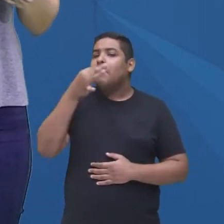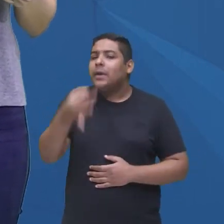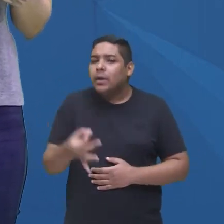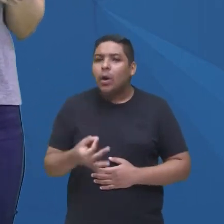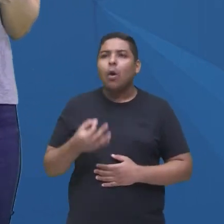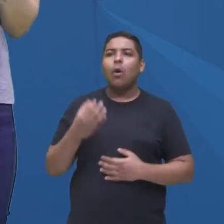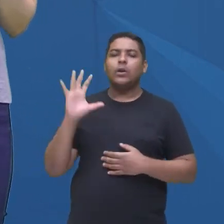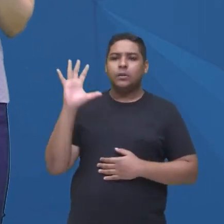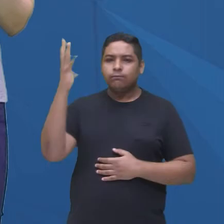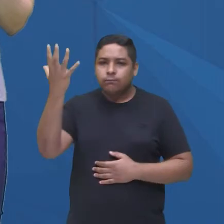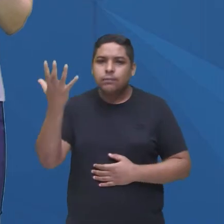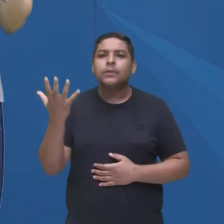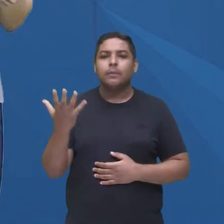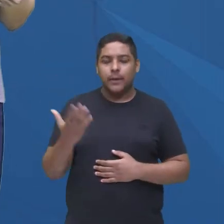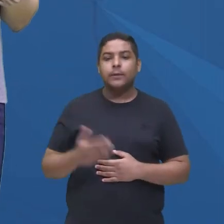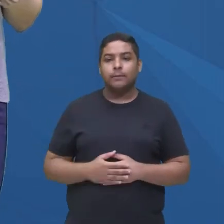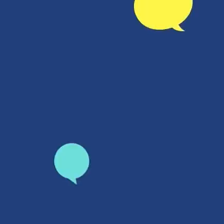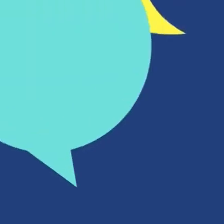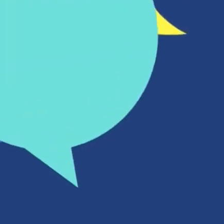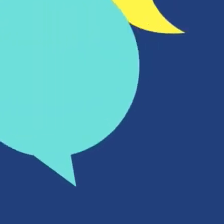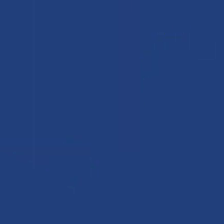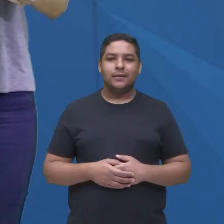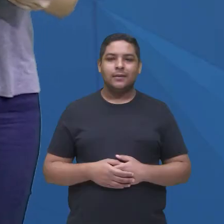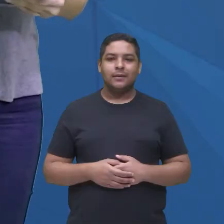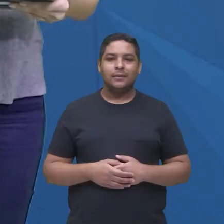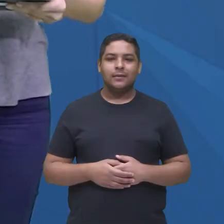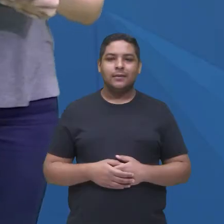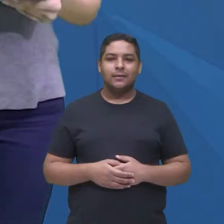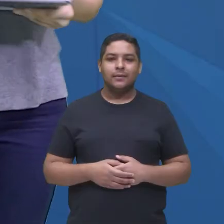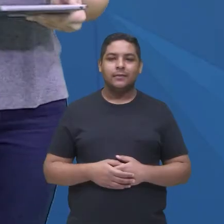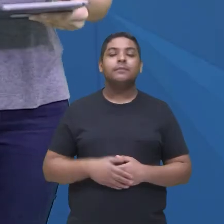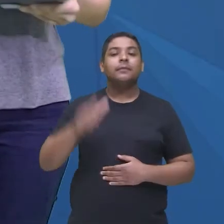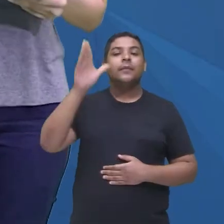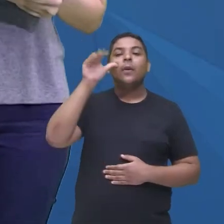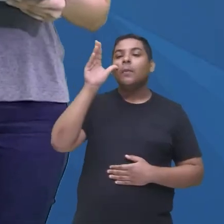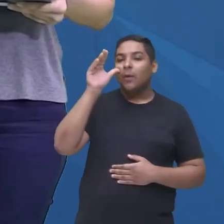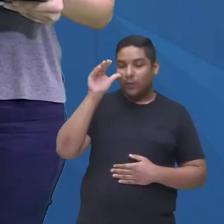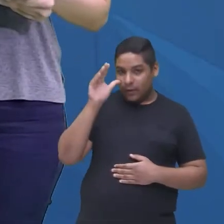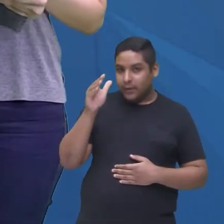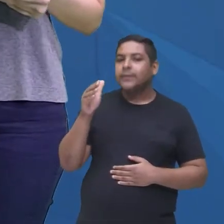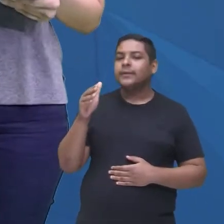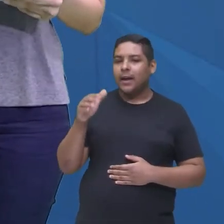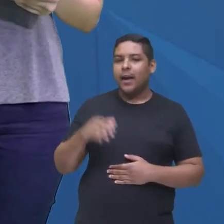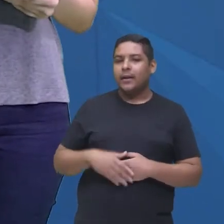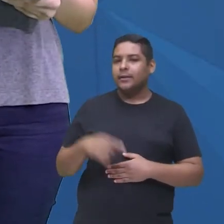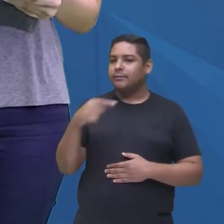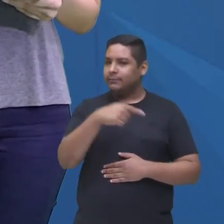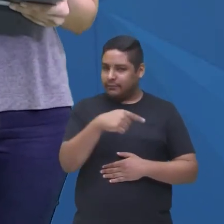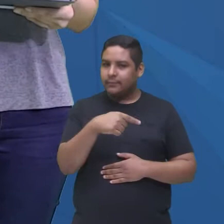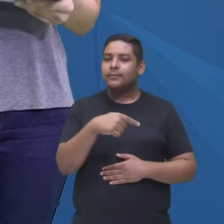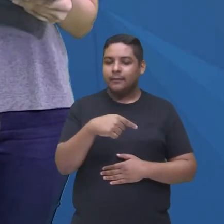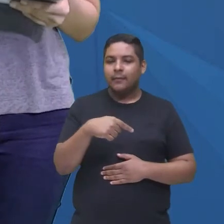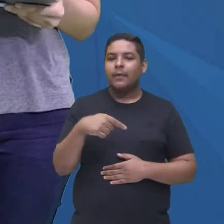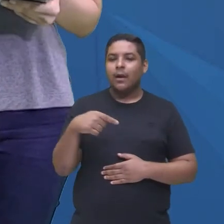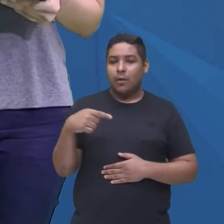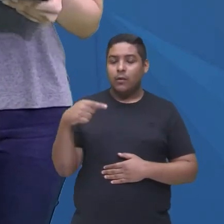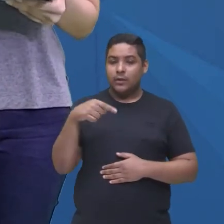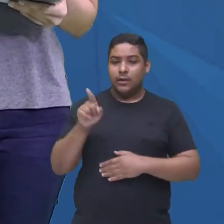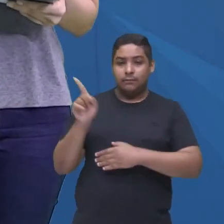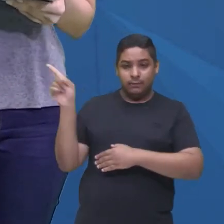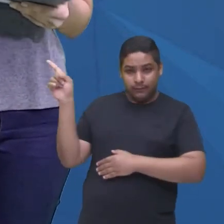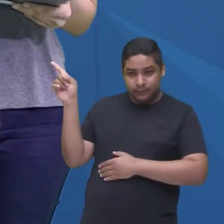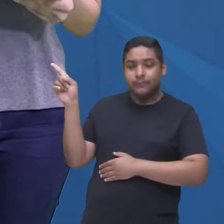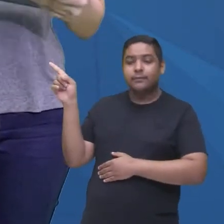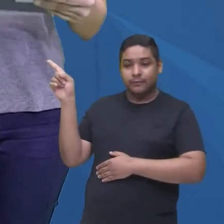a entender um pouco esse contexto, tá bom? Uma curiosidade sobre Orange is the New Black, que eu falei pra vocês que me chamou a atenção no